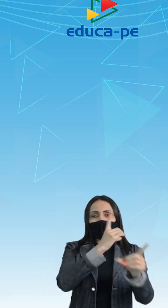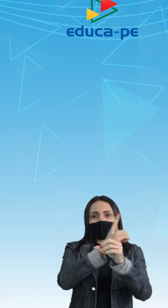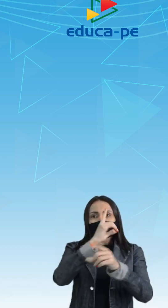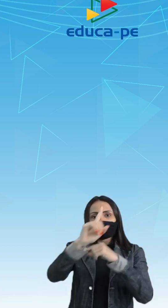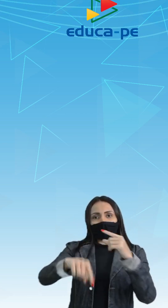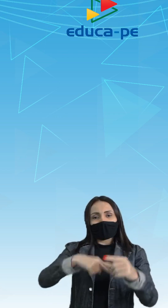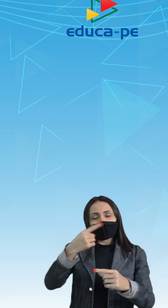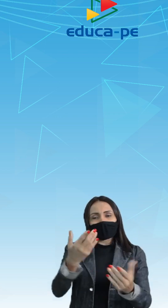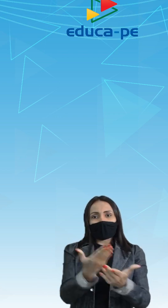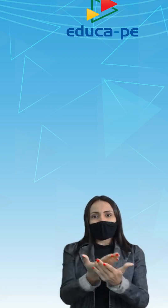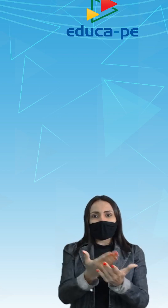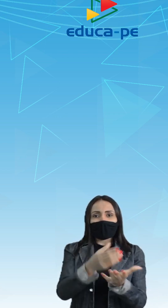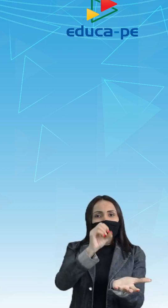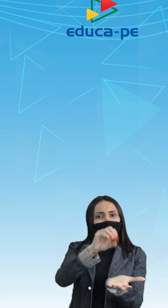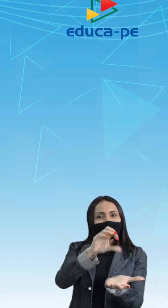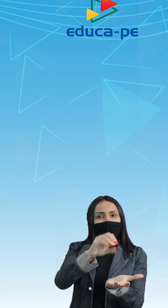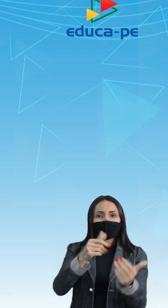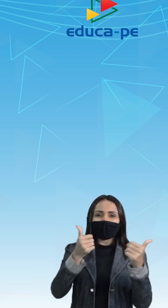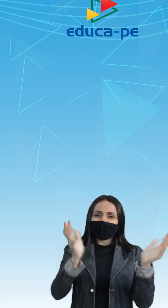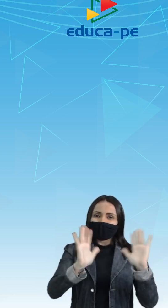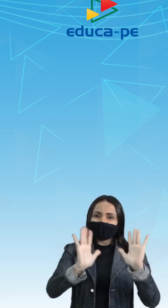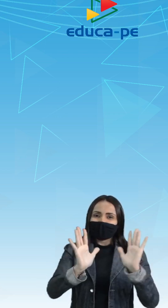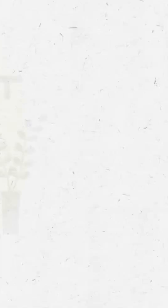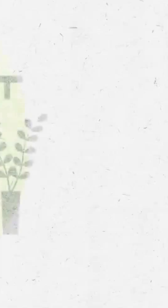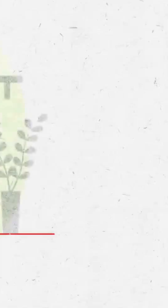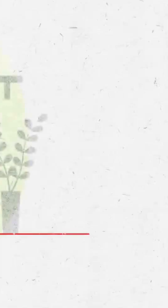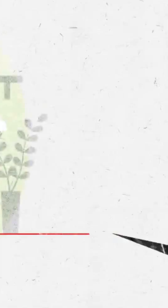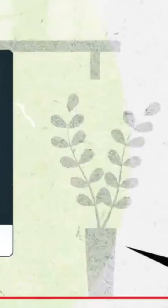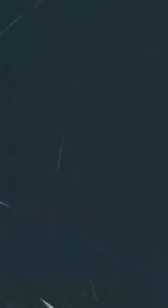encontra na próxima aula do EducaPé.